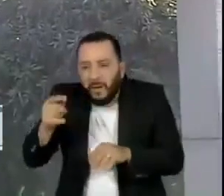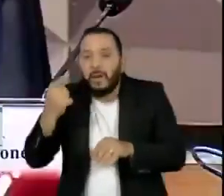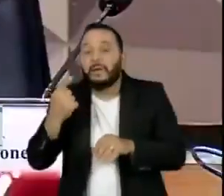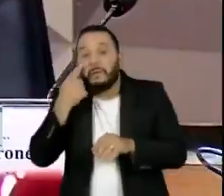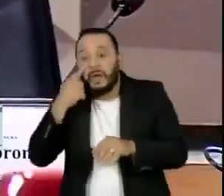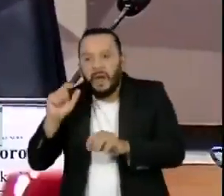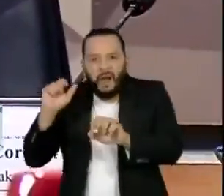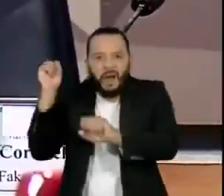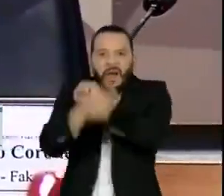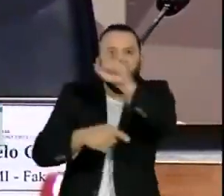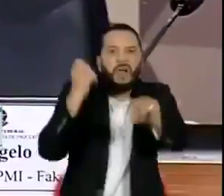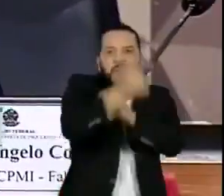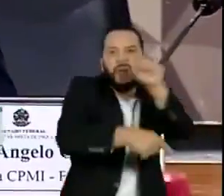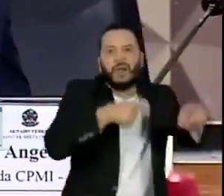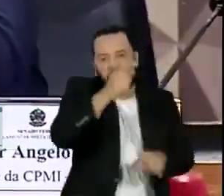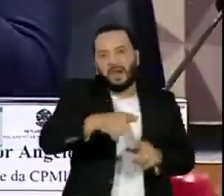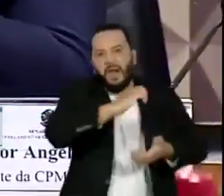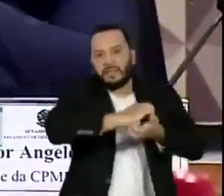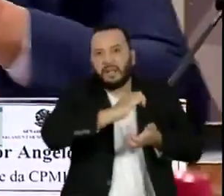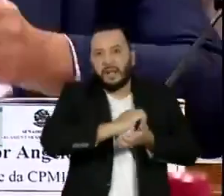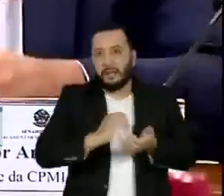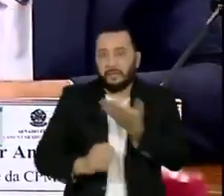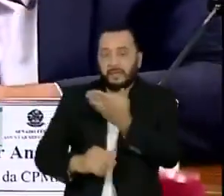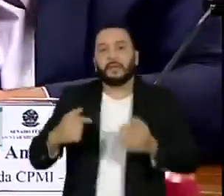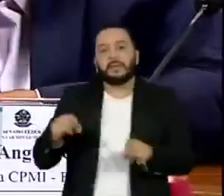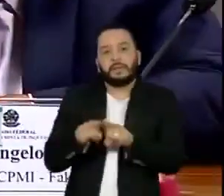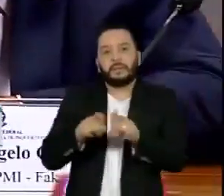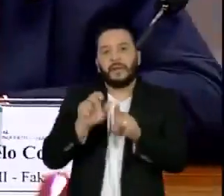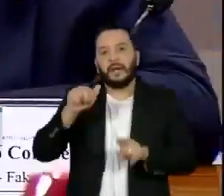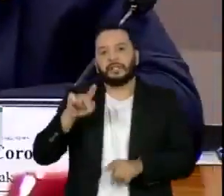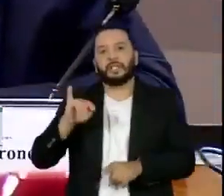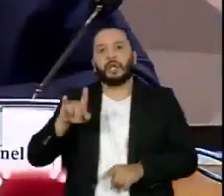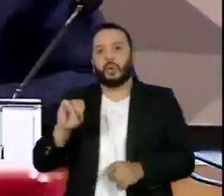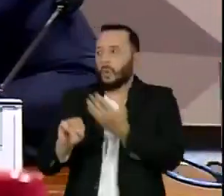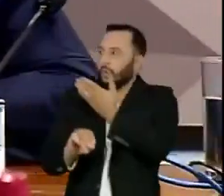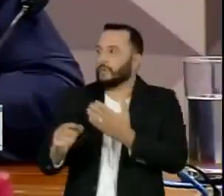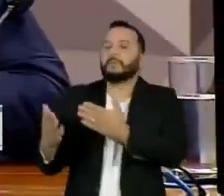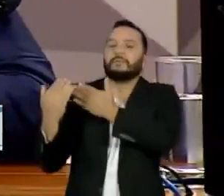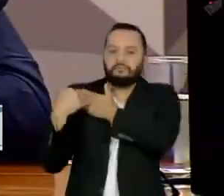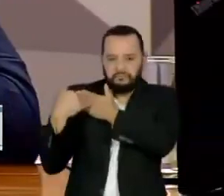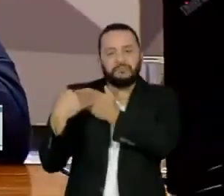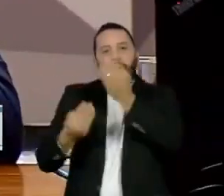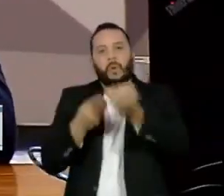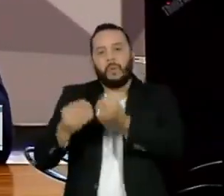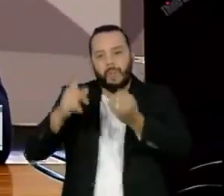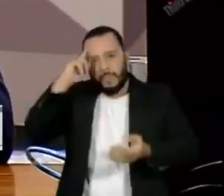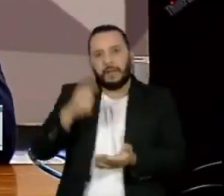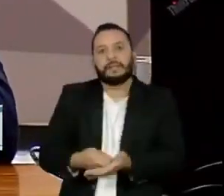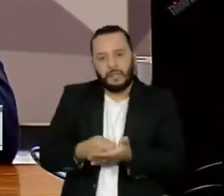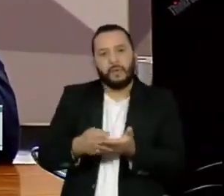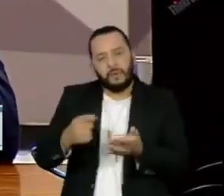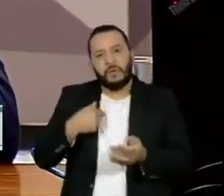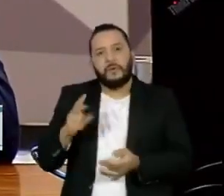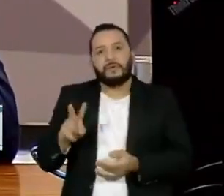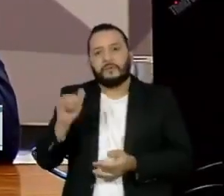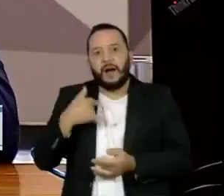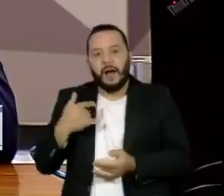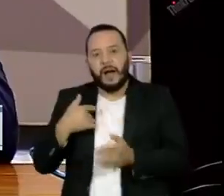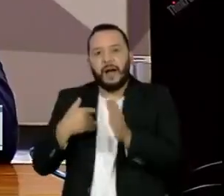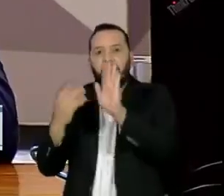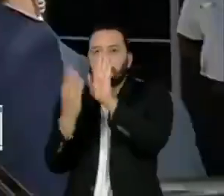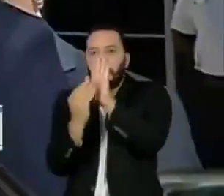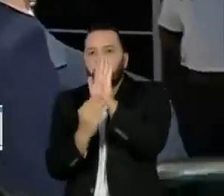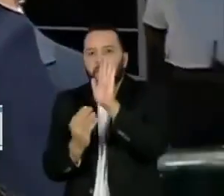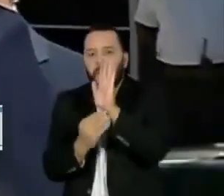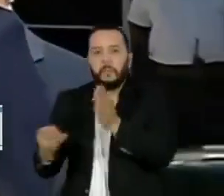ataques. O senador e relator da comissão, Ângelo Coronel, será o responsável pela decisão de compartilhar ou não o conteúdo com a